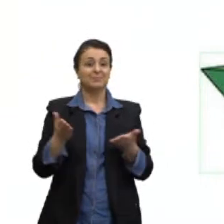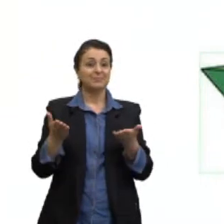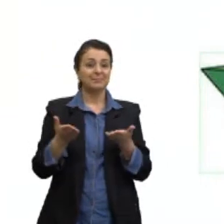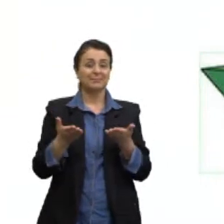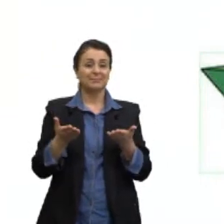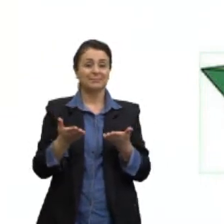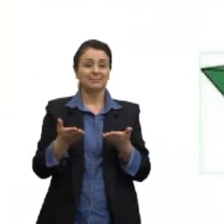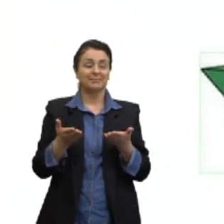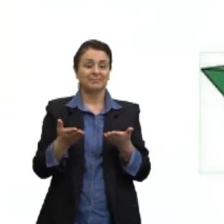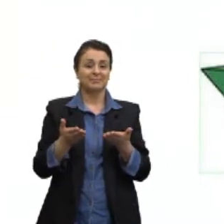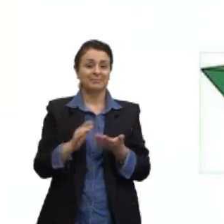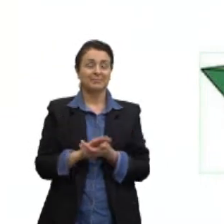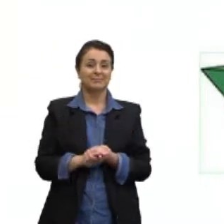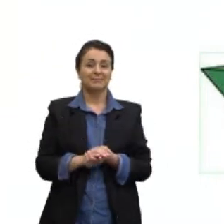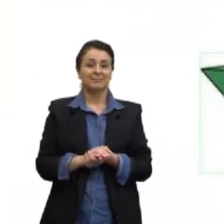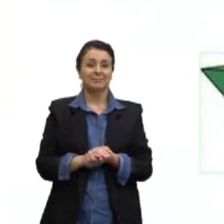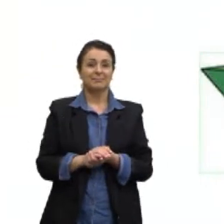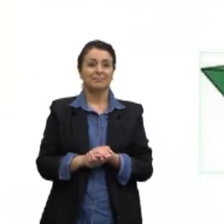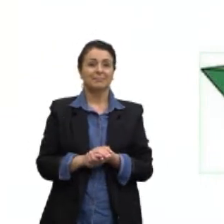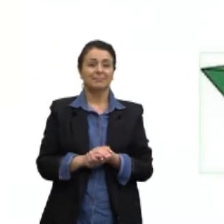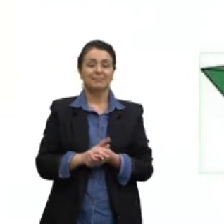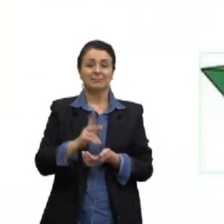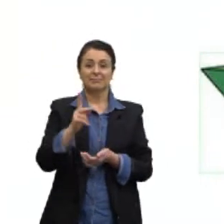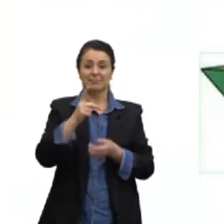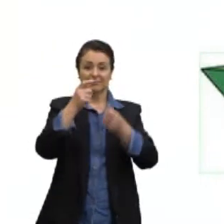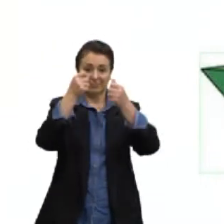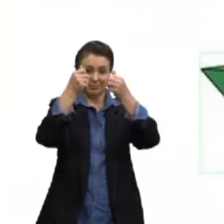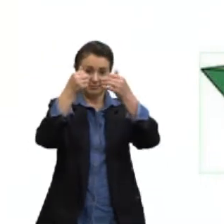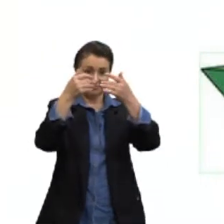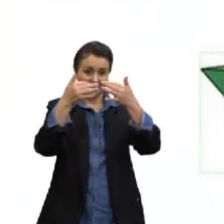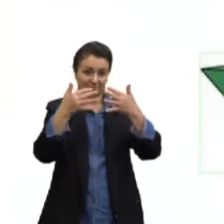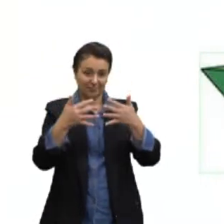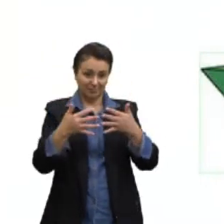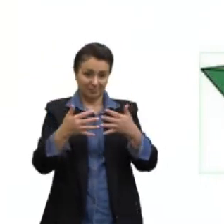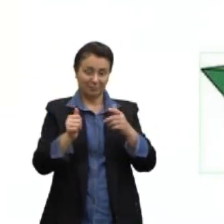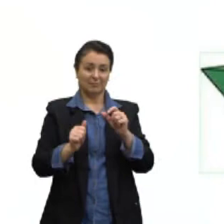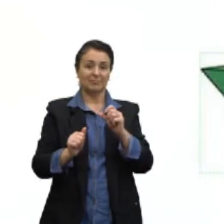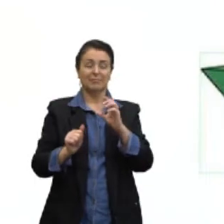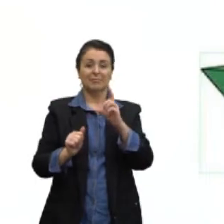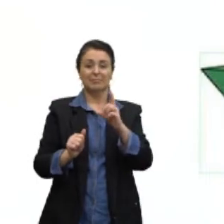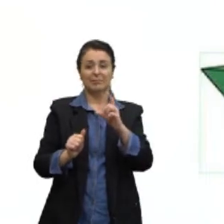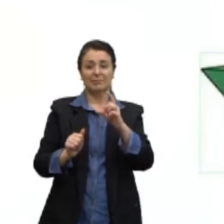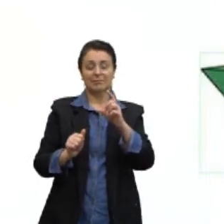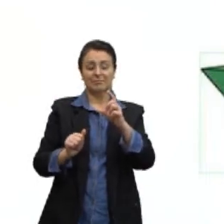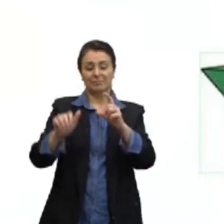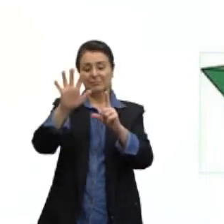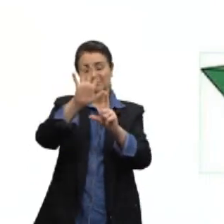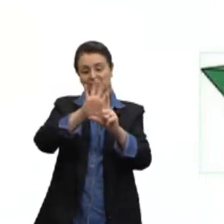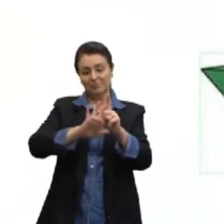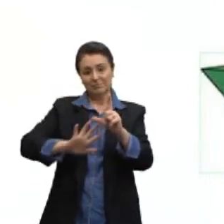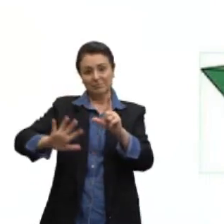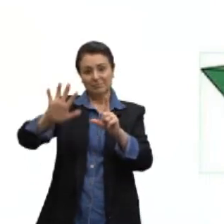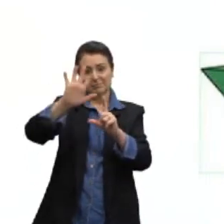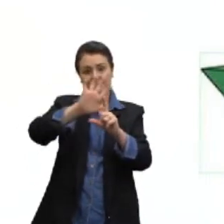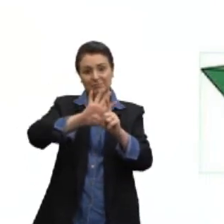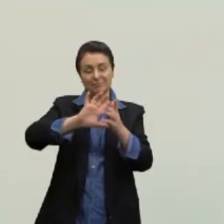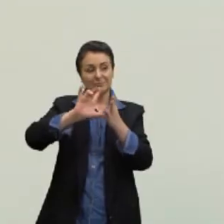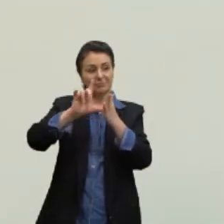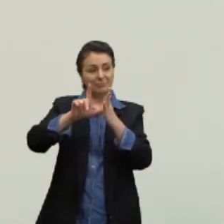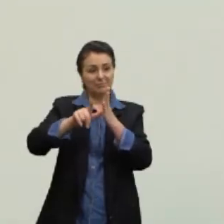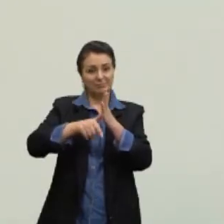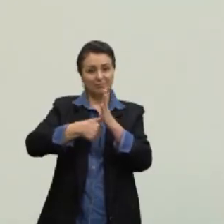Bom, nós vamos falar sobre essas figuras espaciais nesse mapa mental daqui a pouquinho.